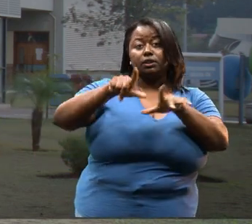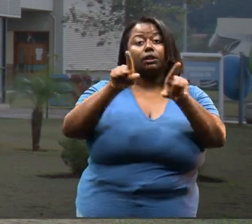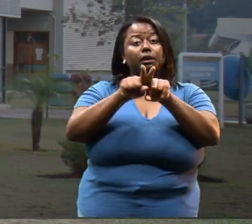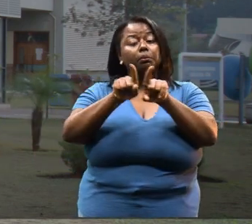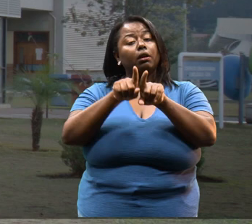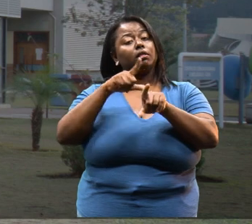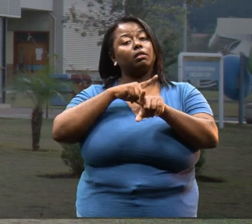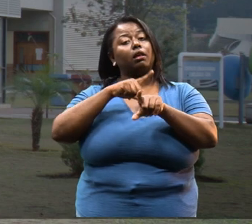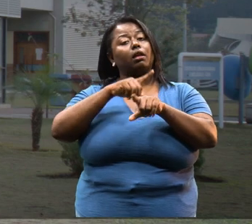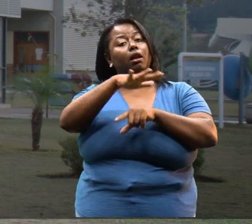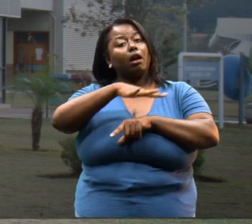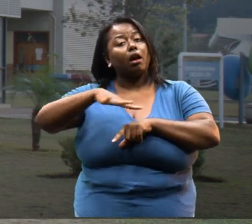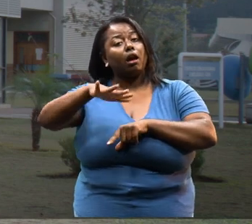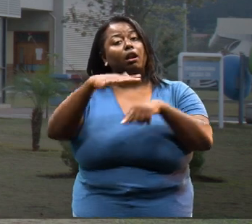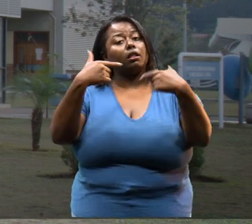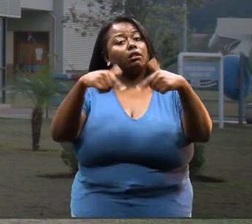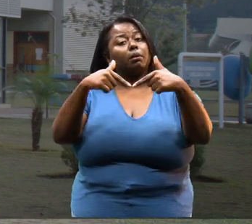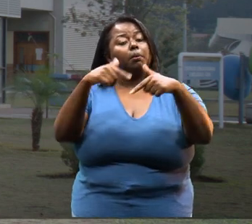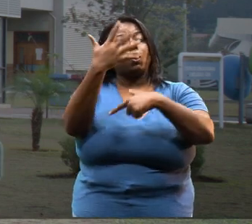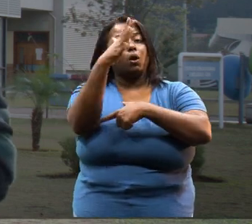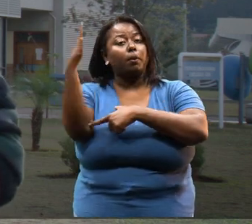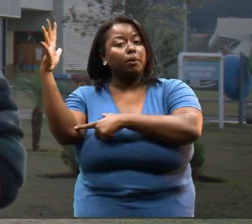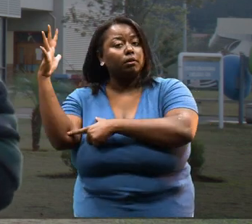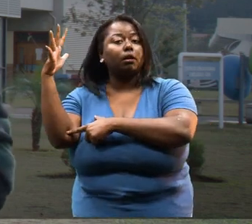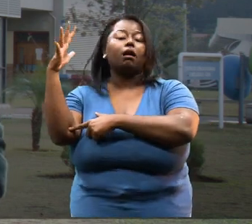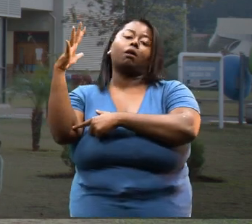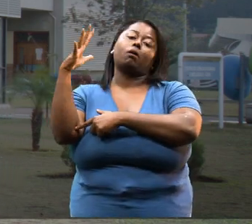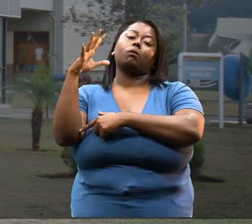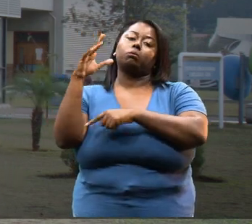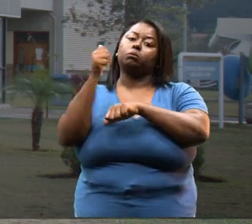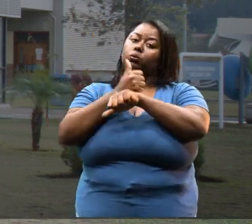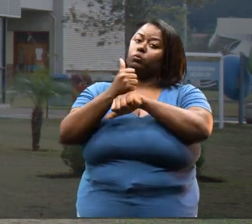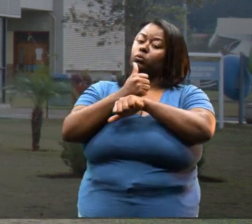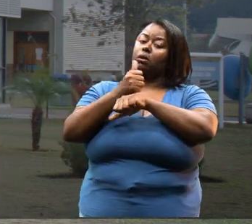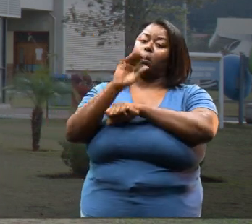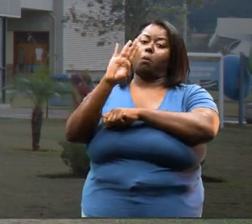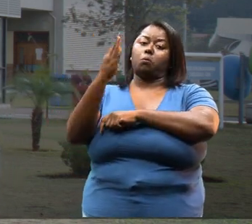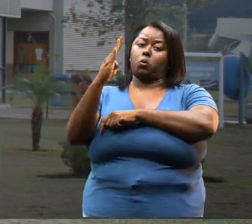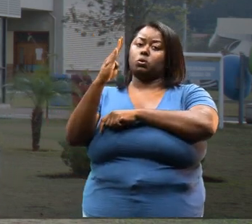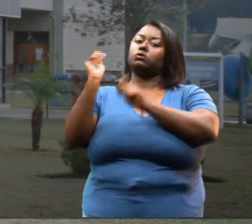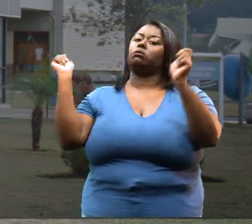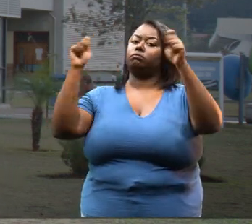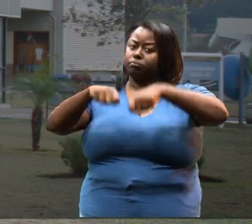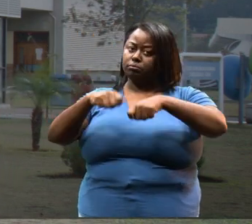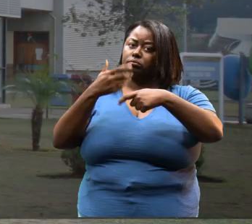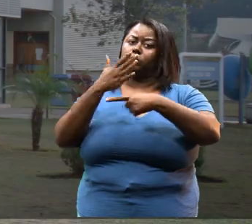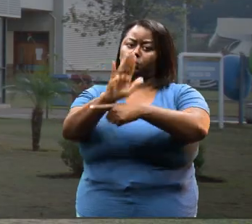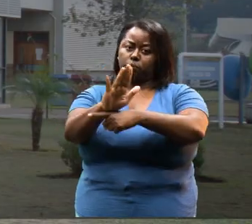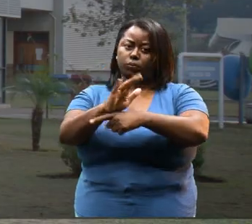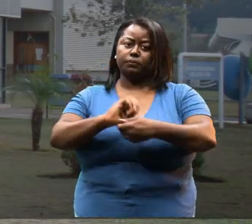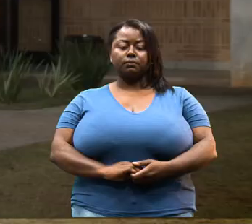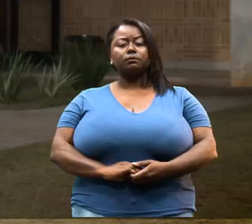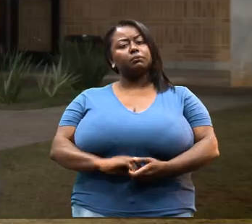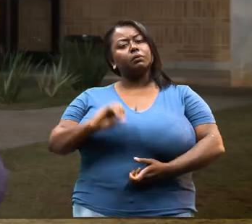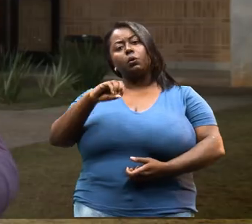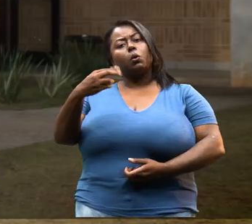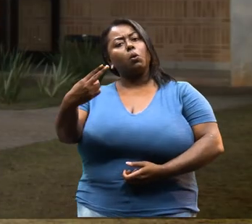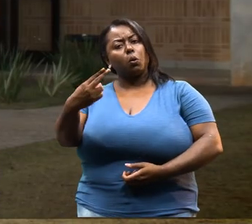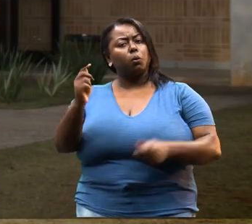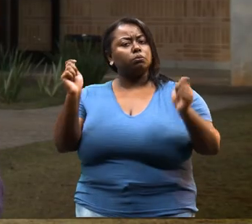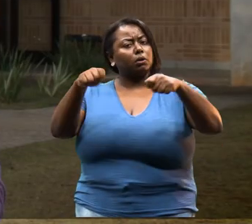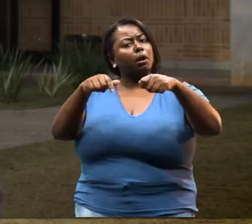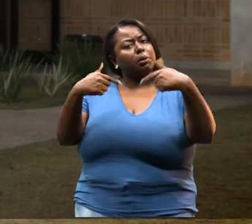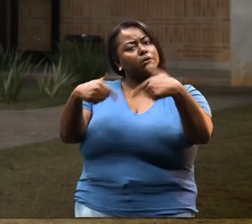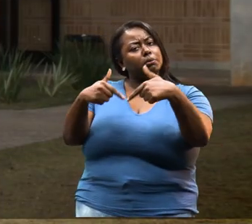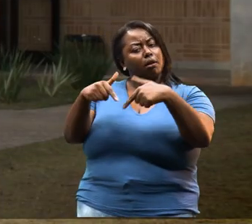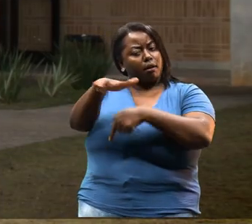Também tem um mercado muito grande na área ambiental, que o biólogo com certeza pode contribuir. Ou até mesmo